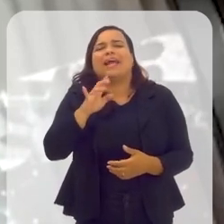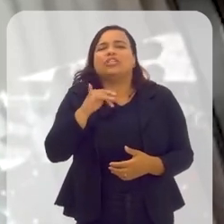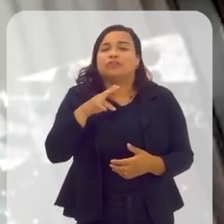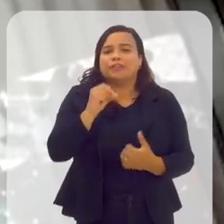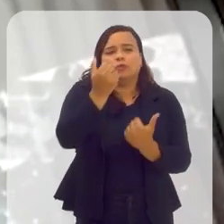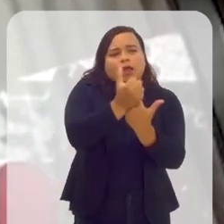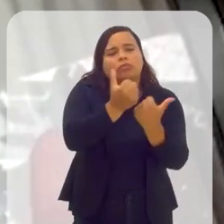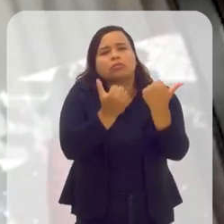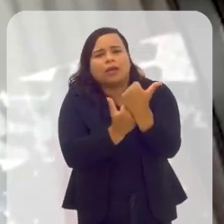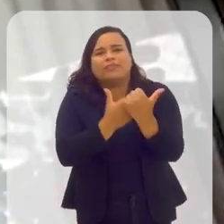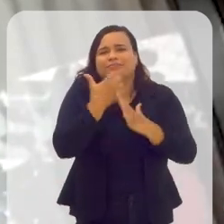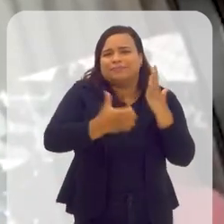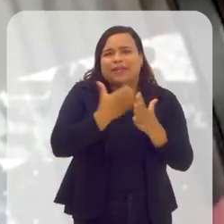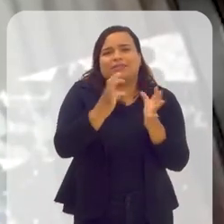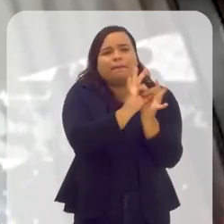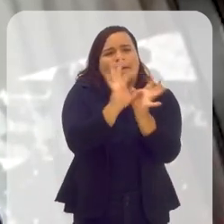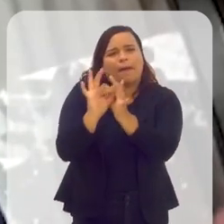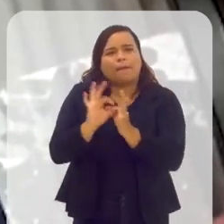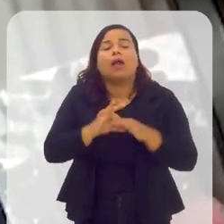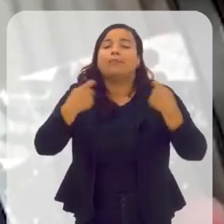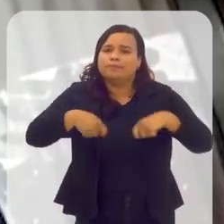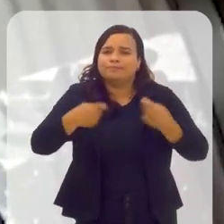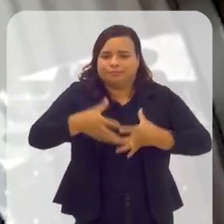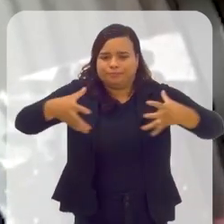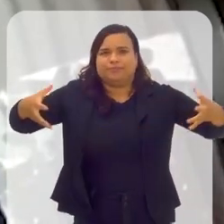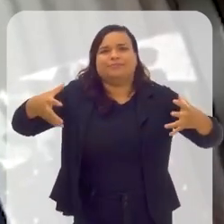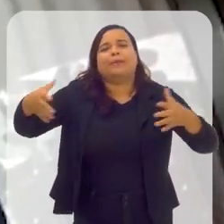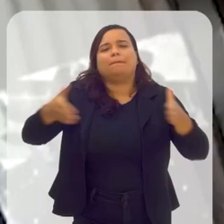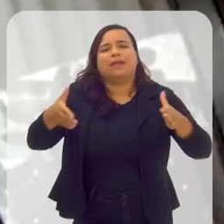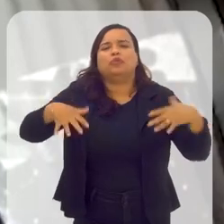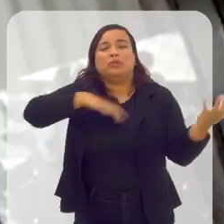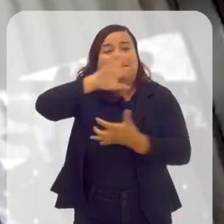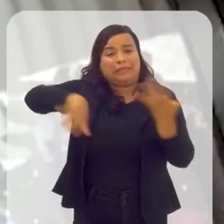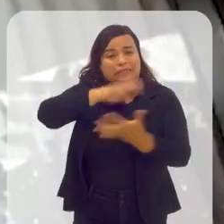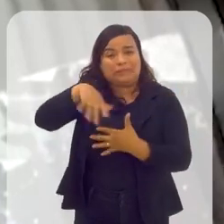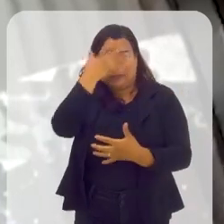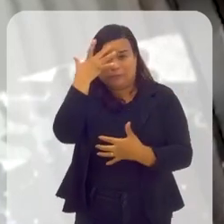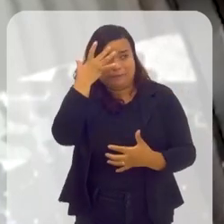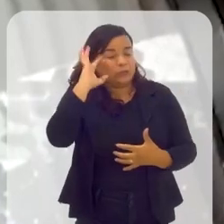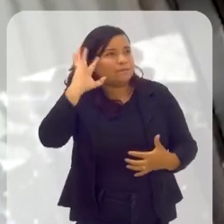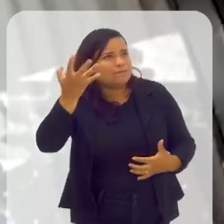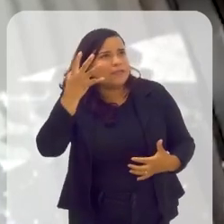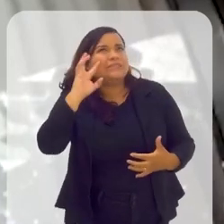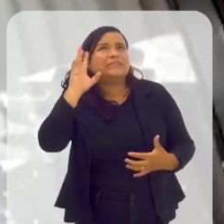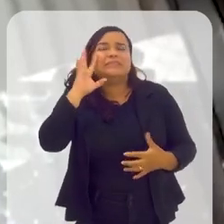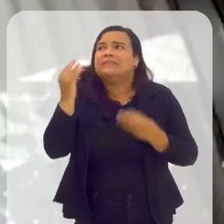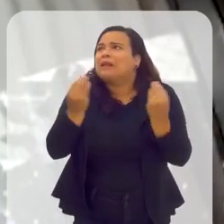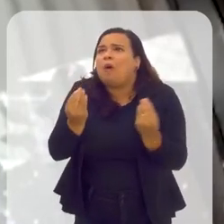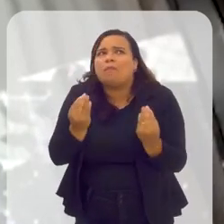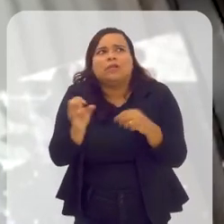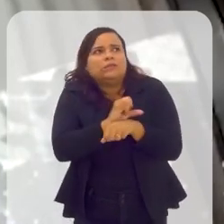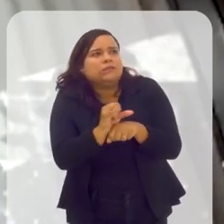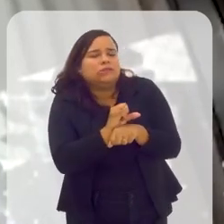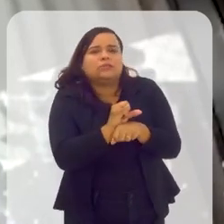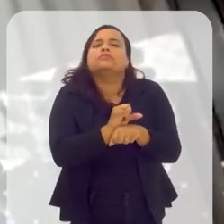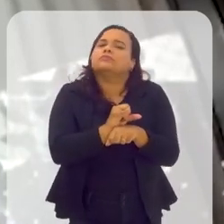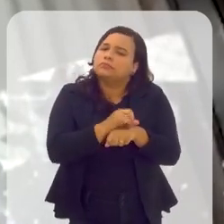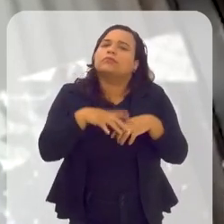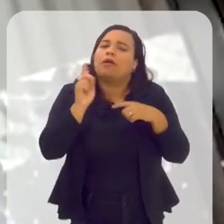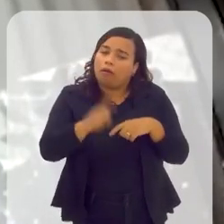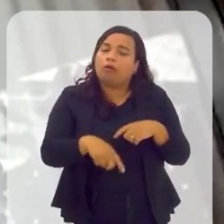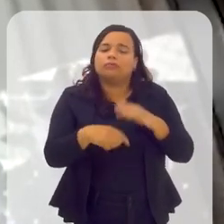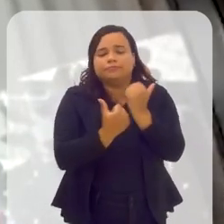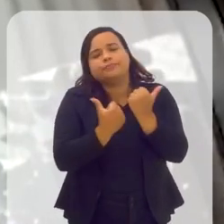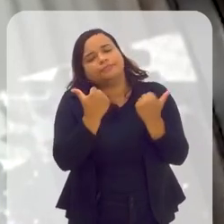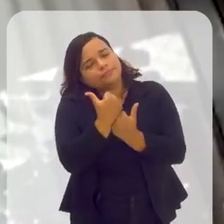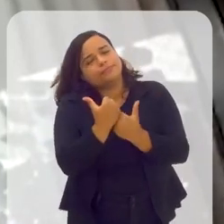pessoas precisam buscar soluções, inovar. E o cooperativismo, por ser um elemento, as pessoas se